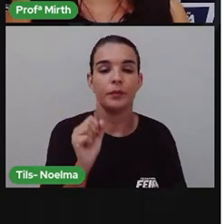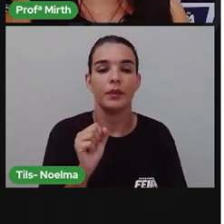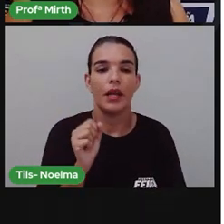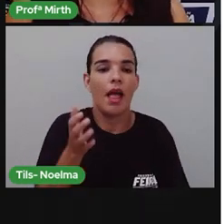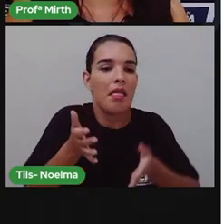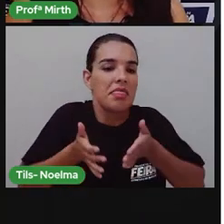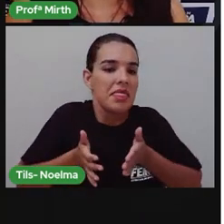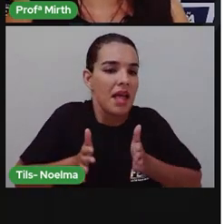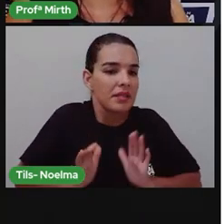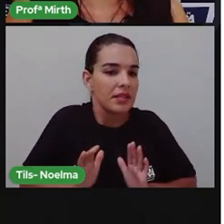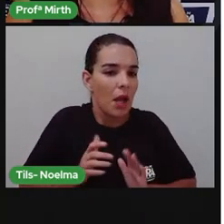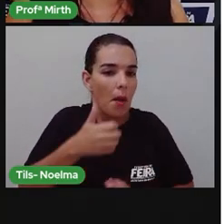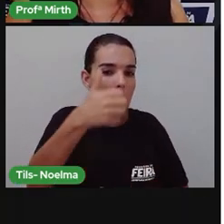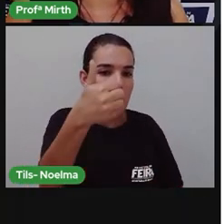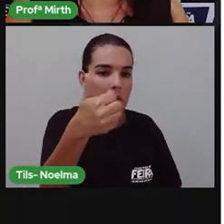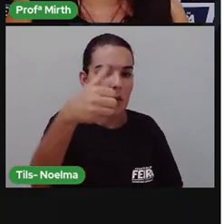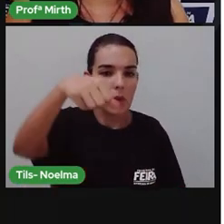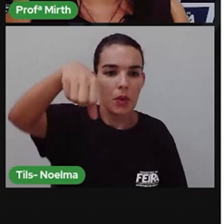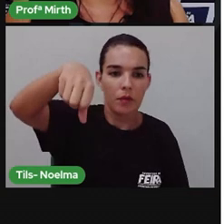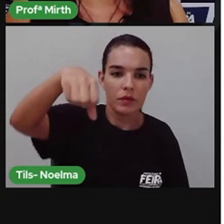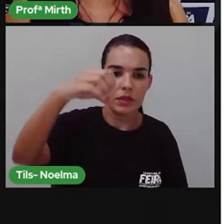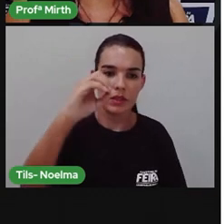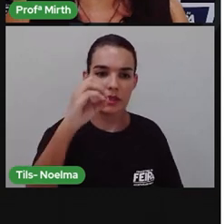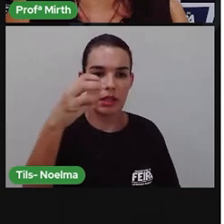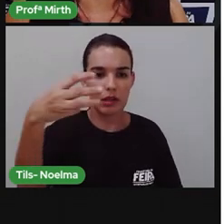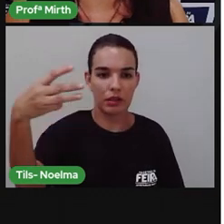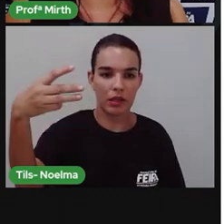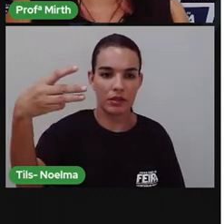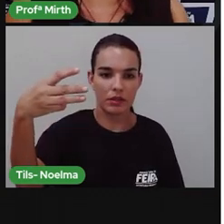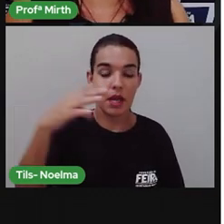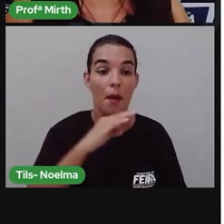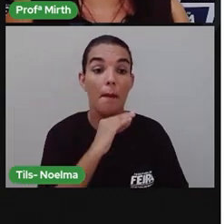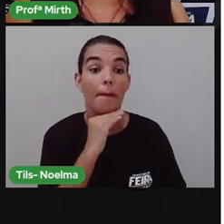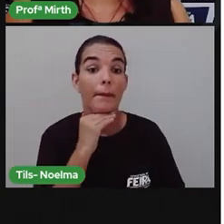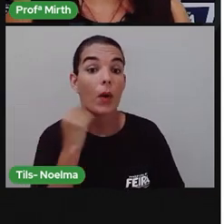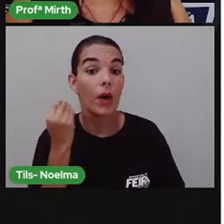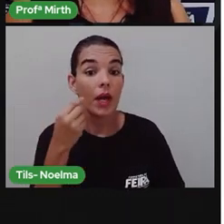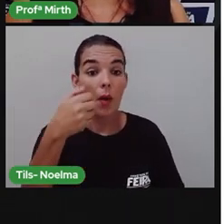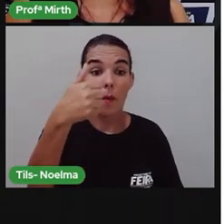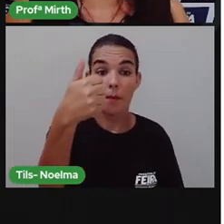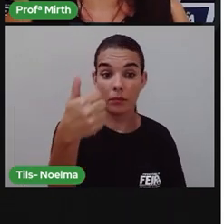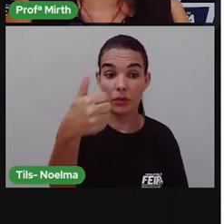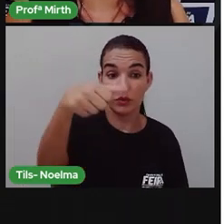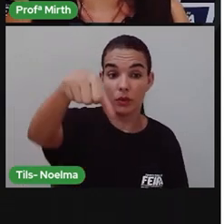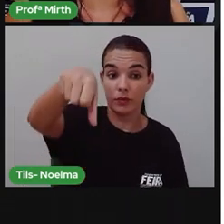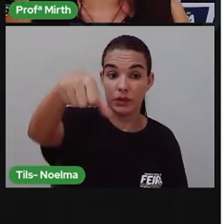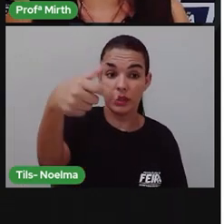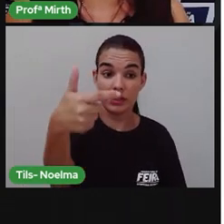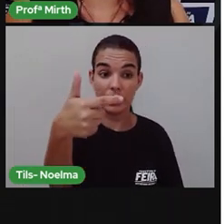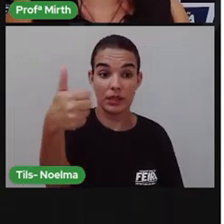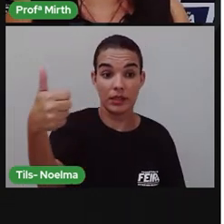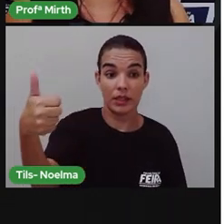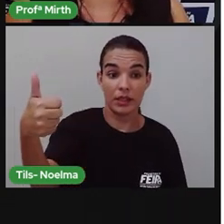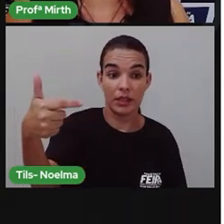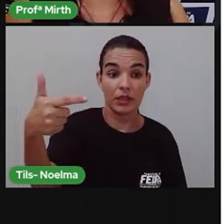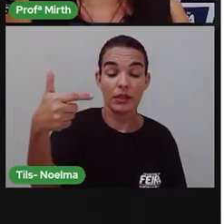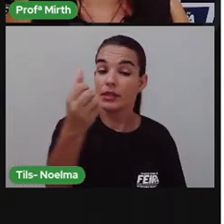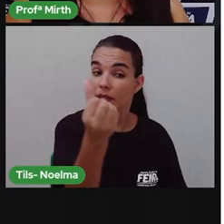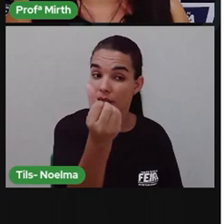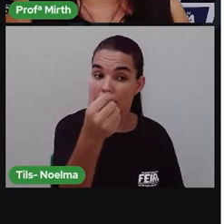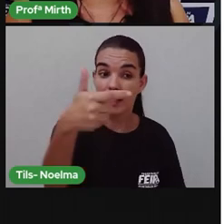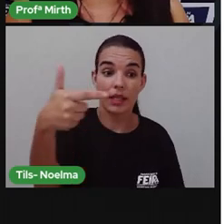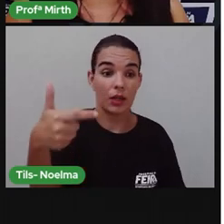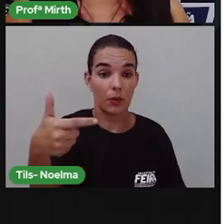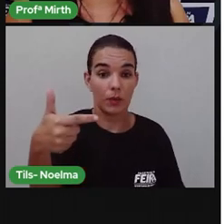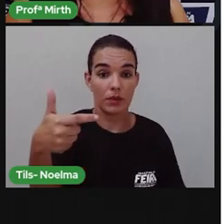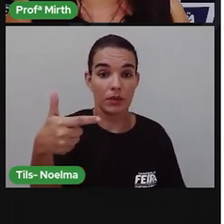faleceu em 1962. Foi um pintor brasileiro, um dos principais nomes do modernismo,